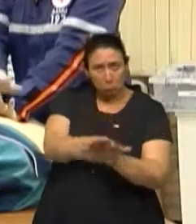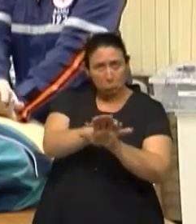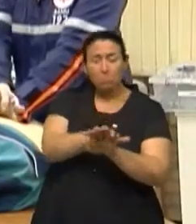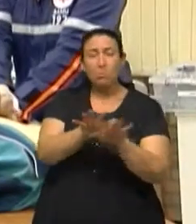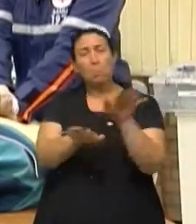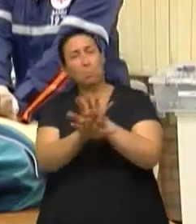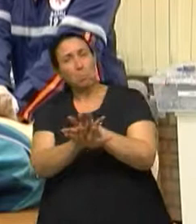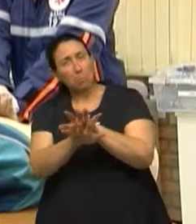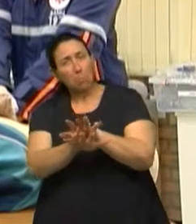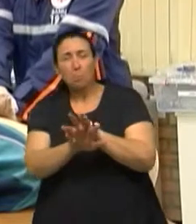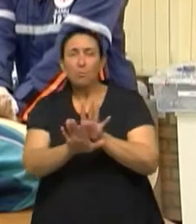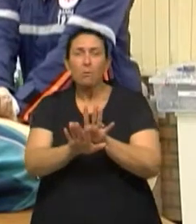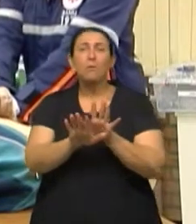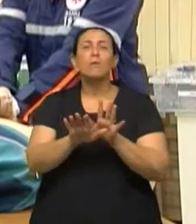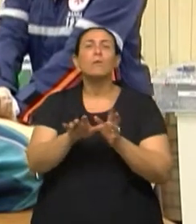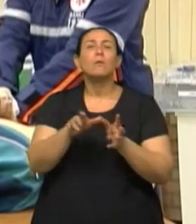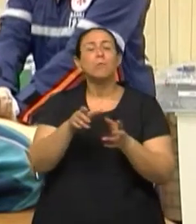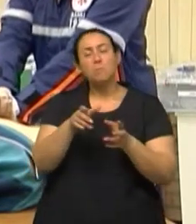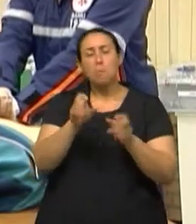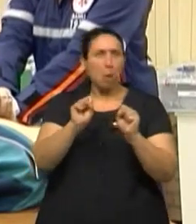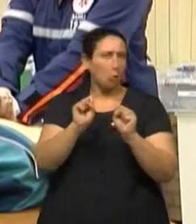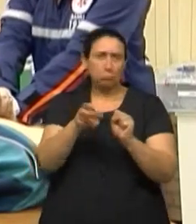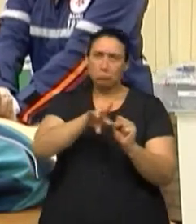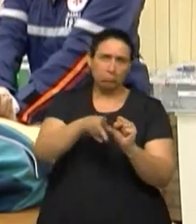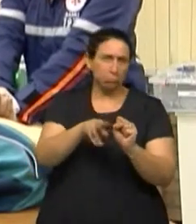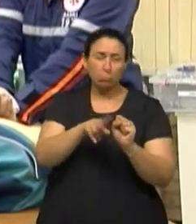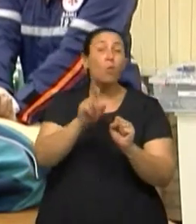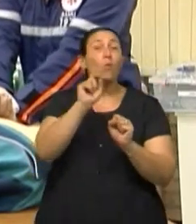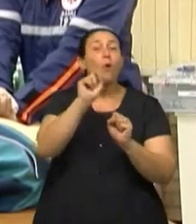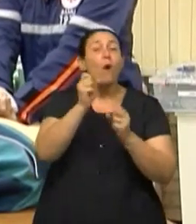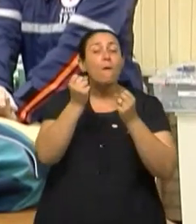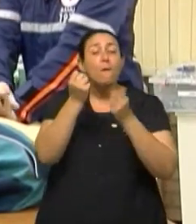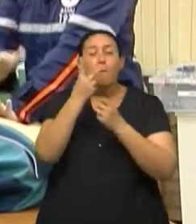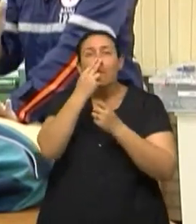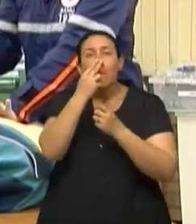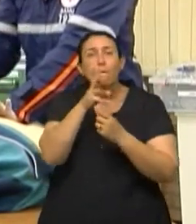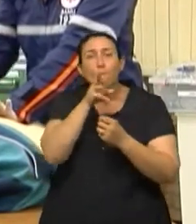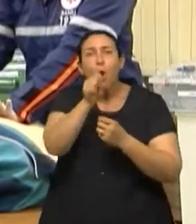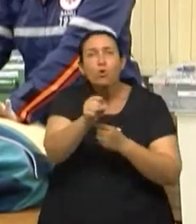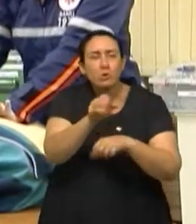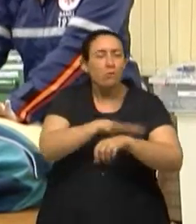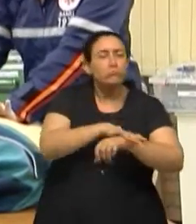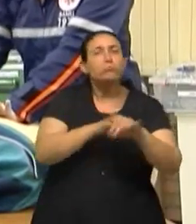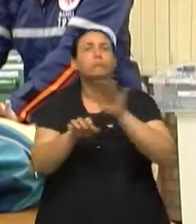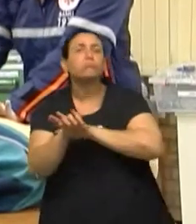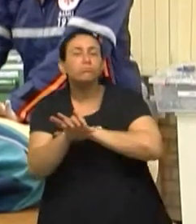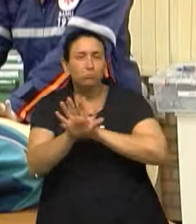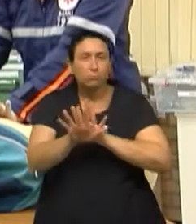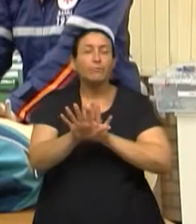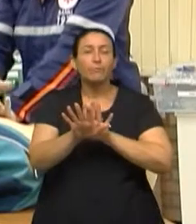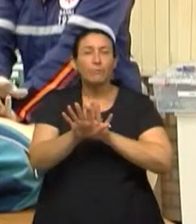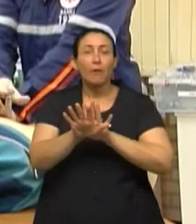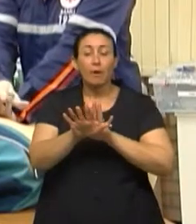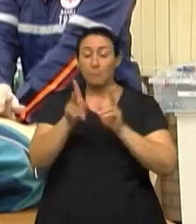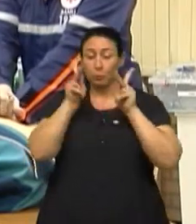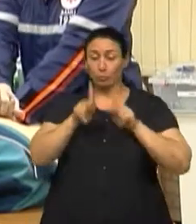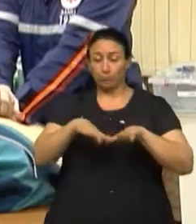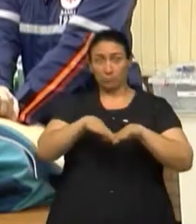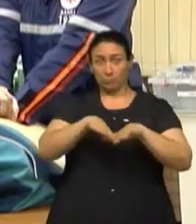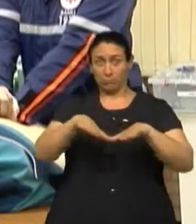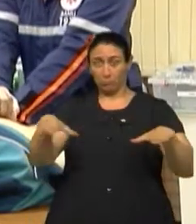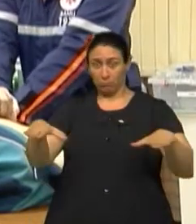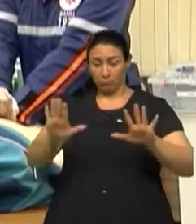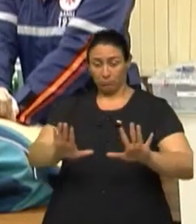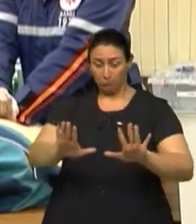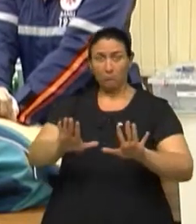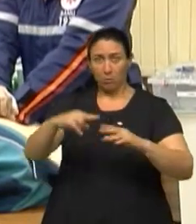E a direita por cima, ou ao contrário, se vocês têm mais força com a esquerda. Essa vítima está no chão, né? Eu